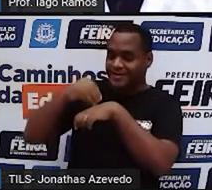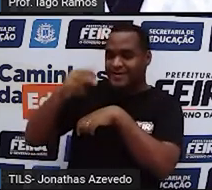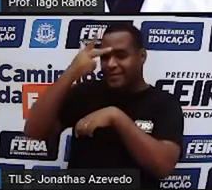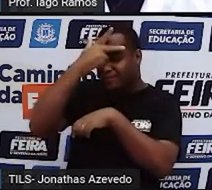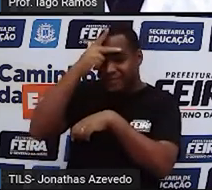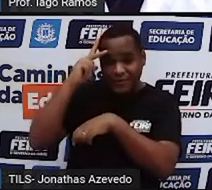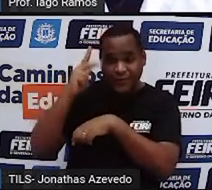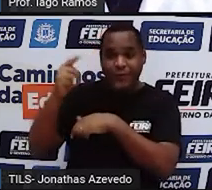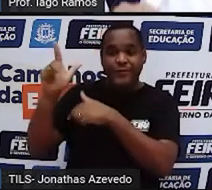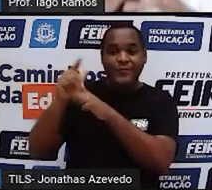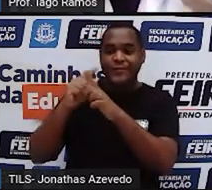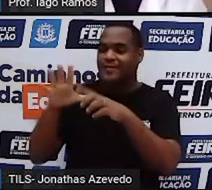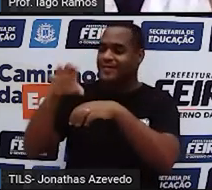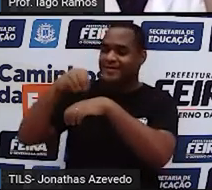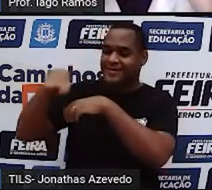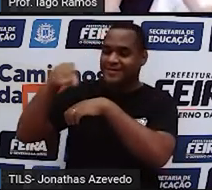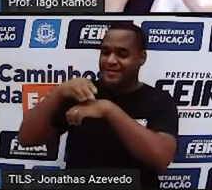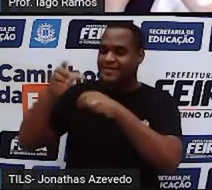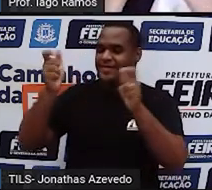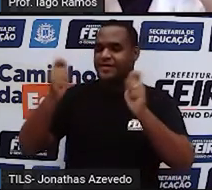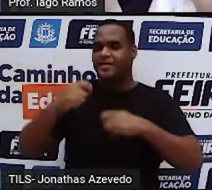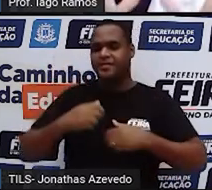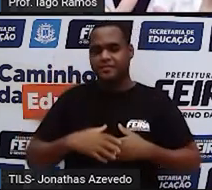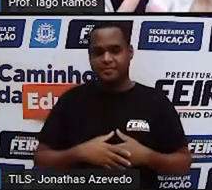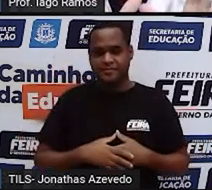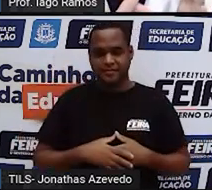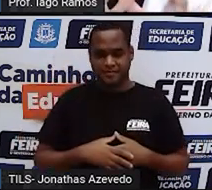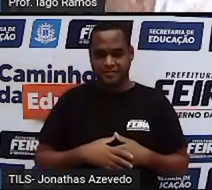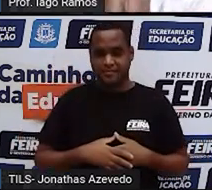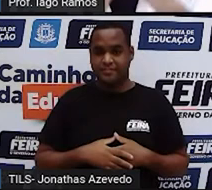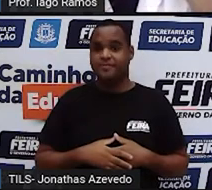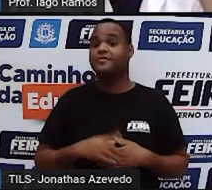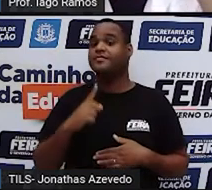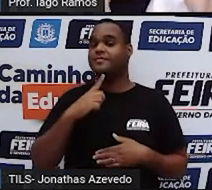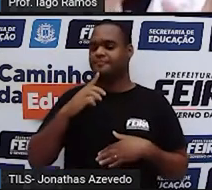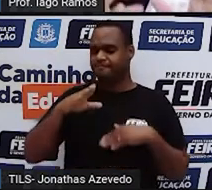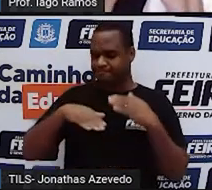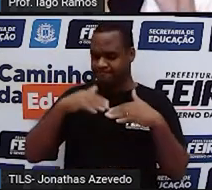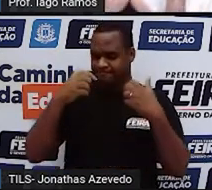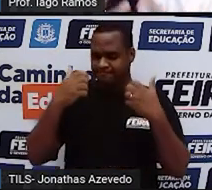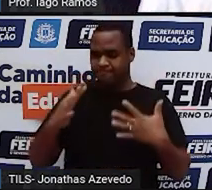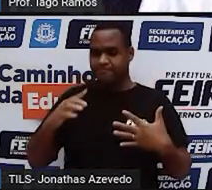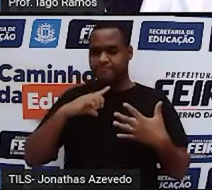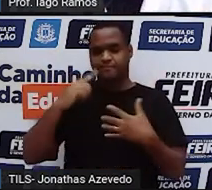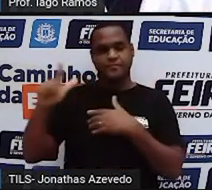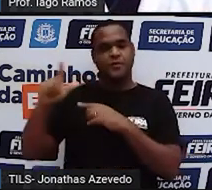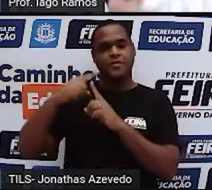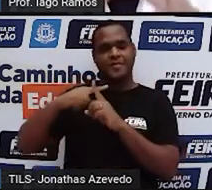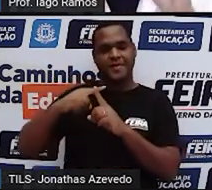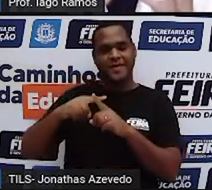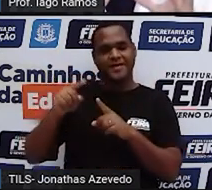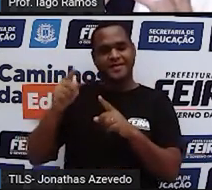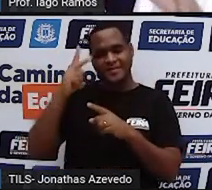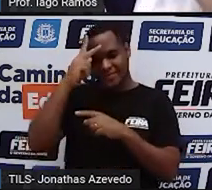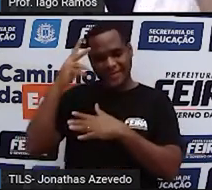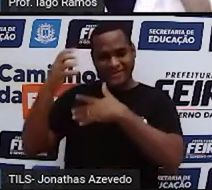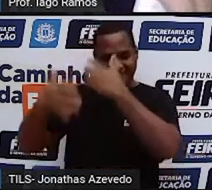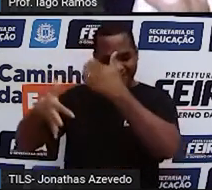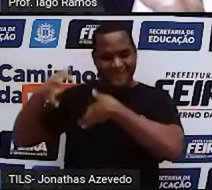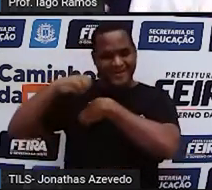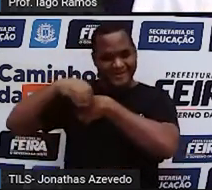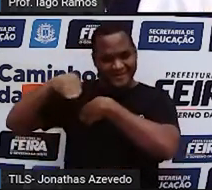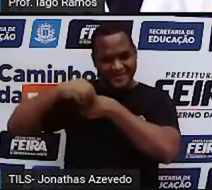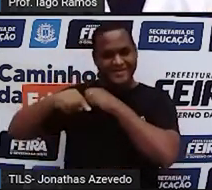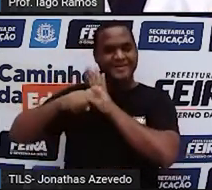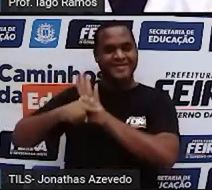bacana, né? Pega isso aí, pega esses passos e faz com outra pessoa. Eu tenho certeza que a